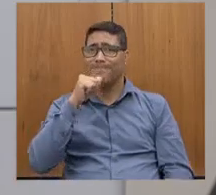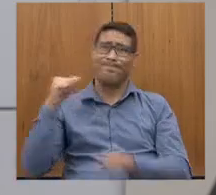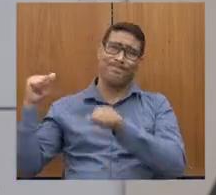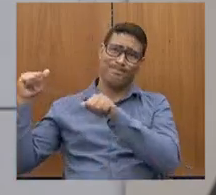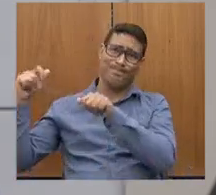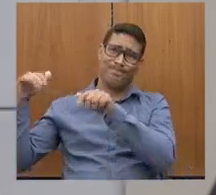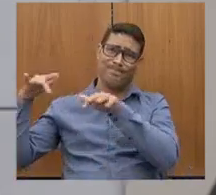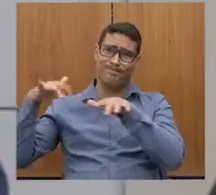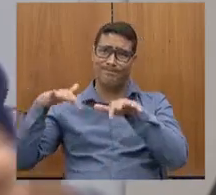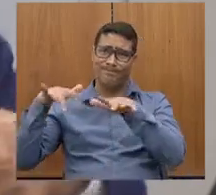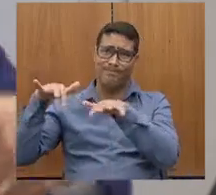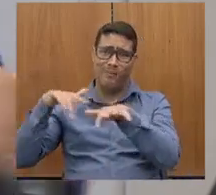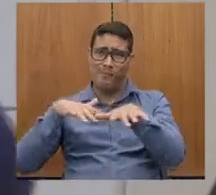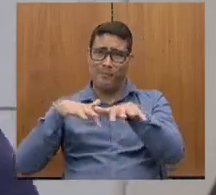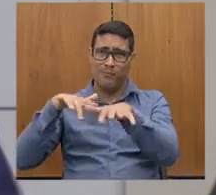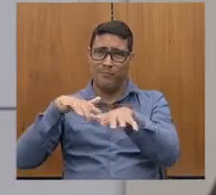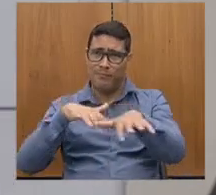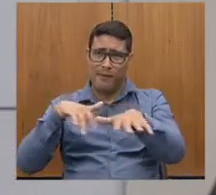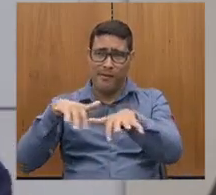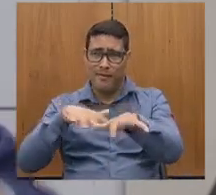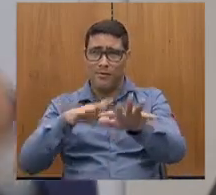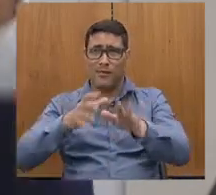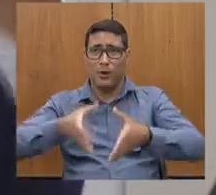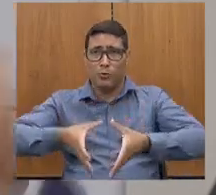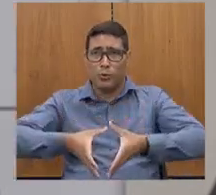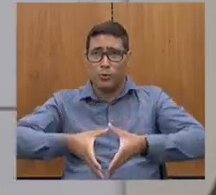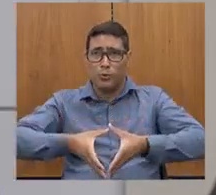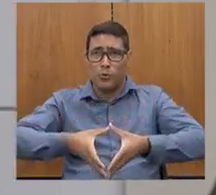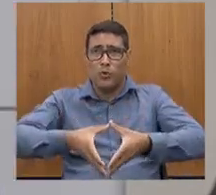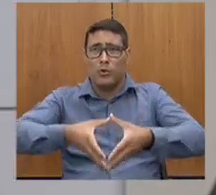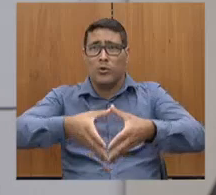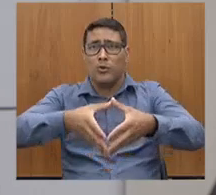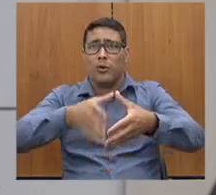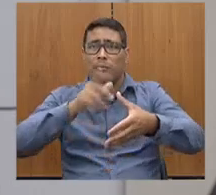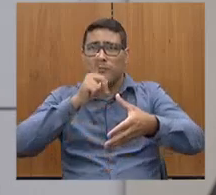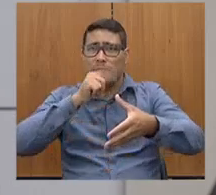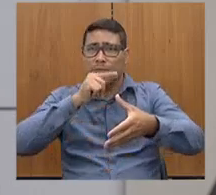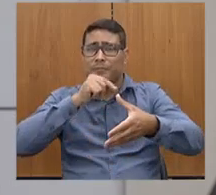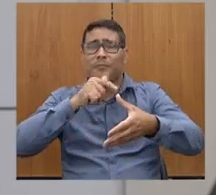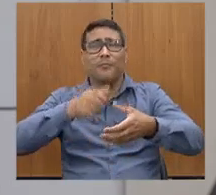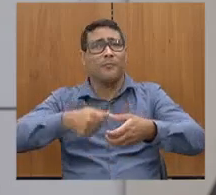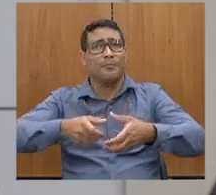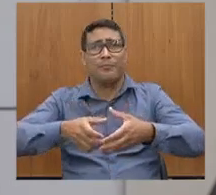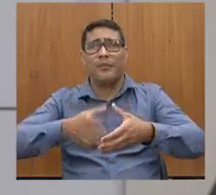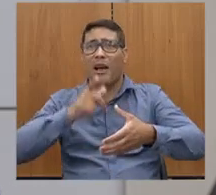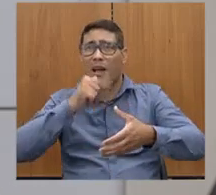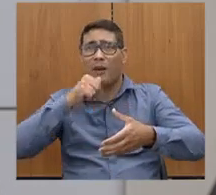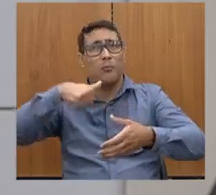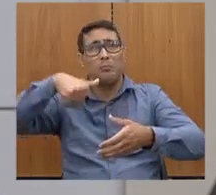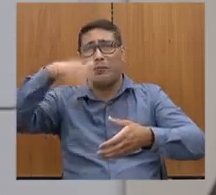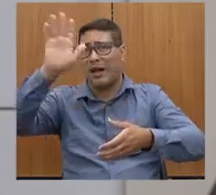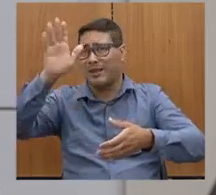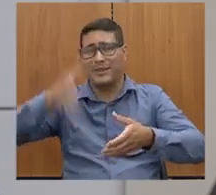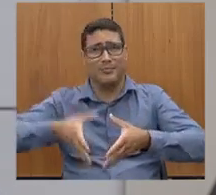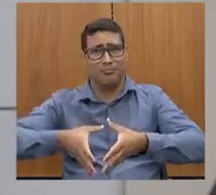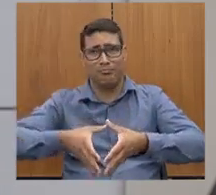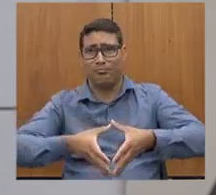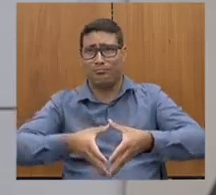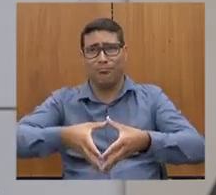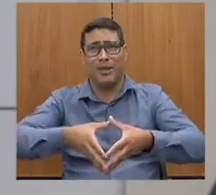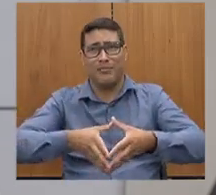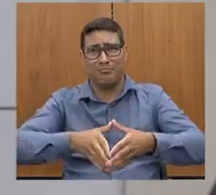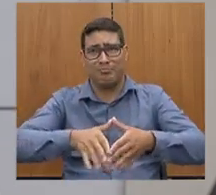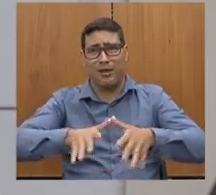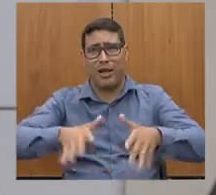maior do que o tubo que passa ali, devido, a cidade cresceu, vai pavimentando a cidade e a infiltração é